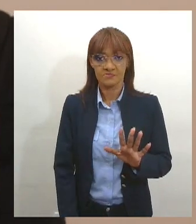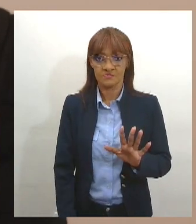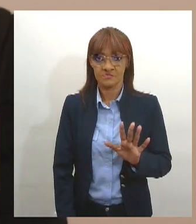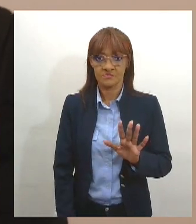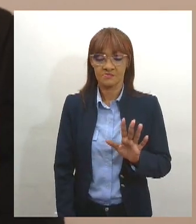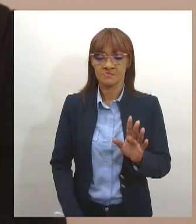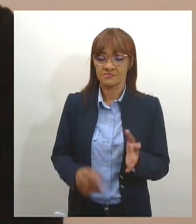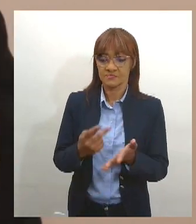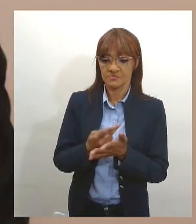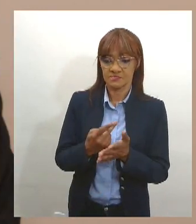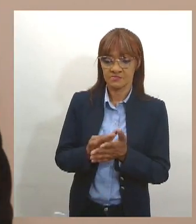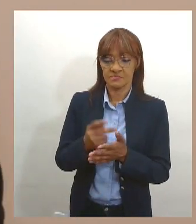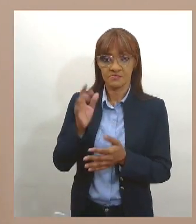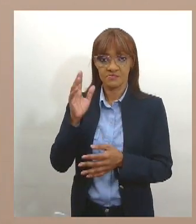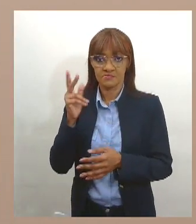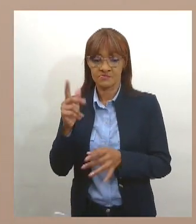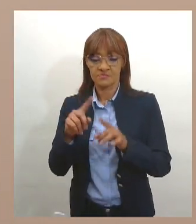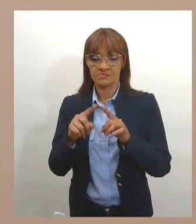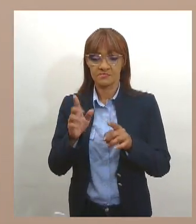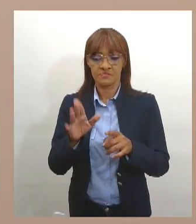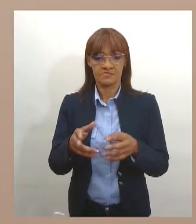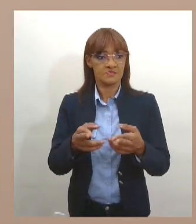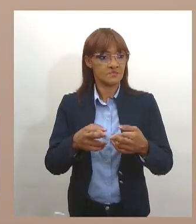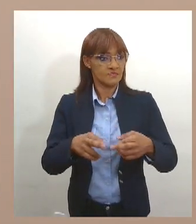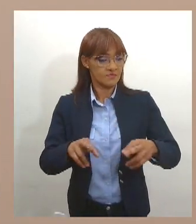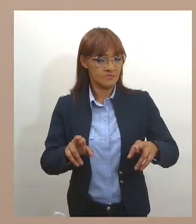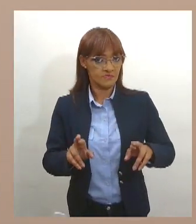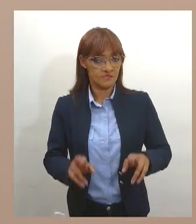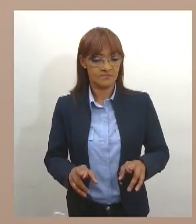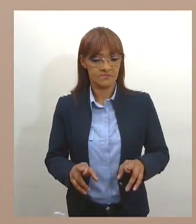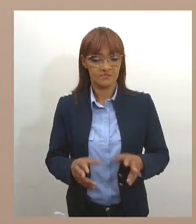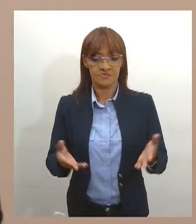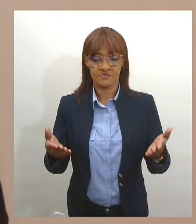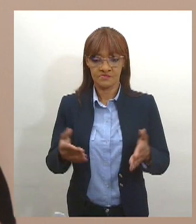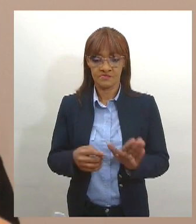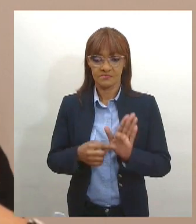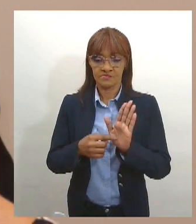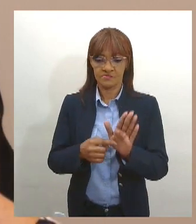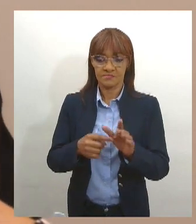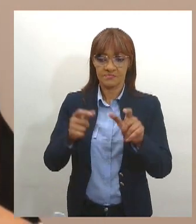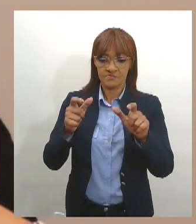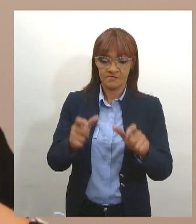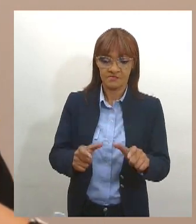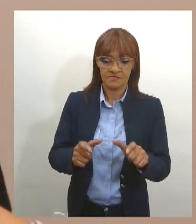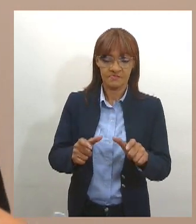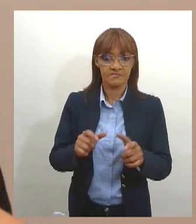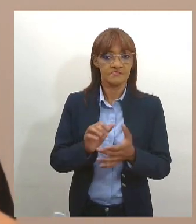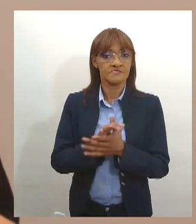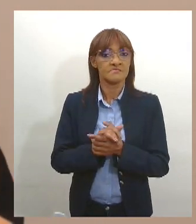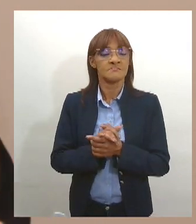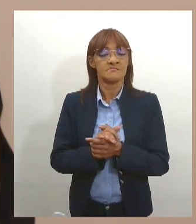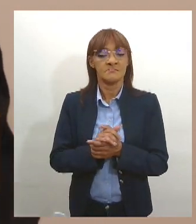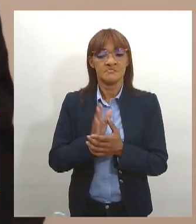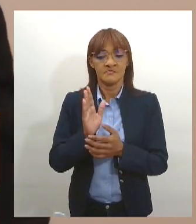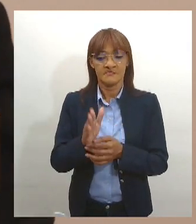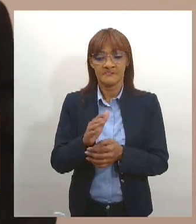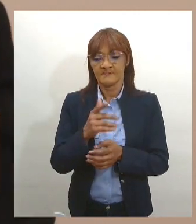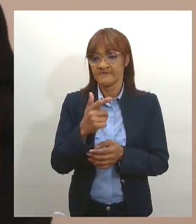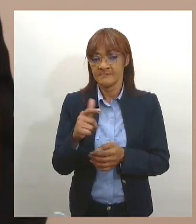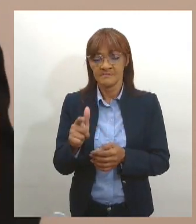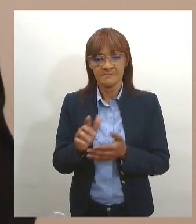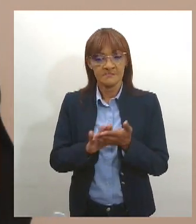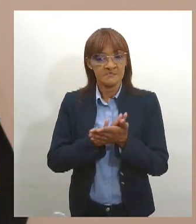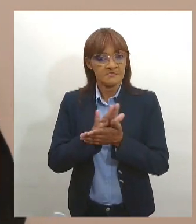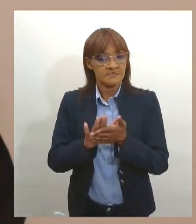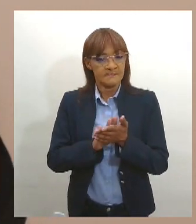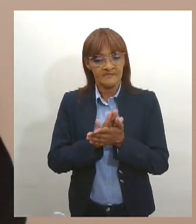resolvido, tanto que a gente está colocando e propondo justamente nessa eleição suplementar para que não haja realmente nenhum tipo de prejuízo para